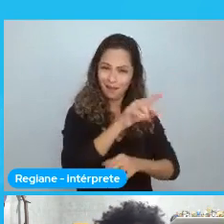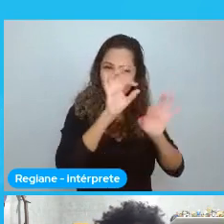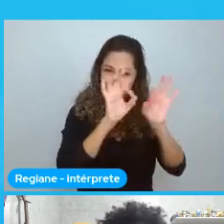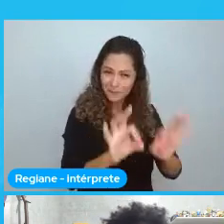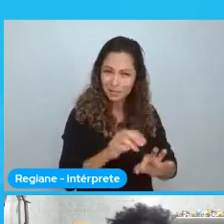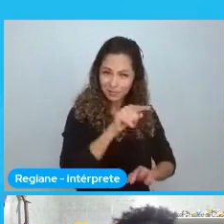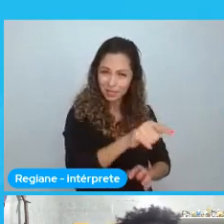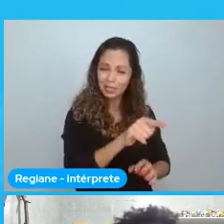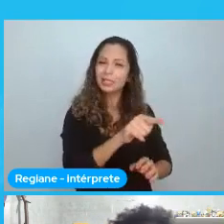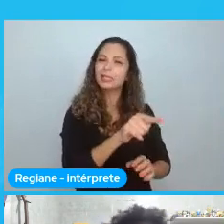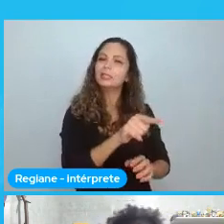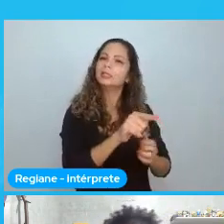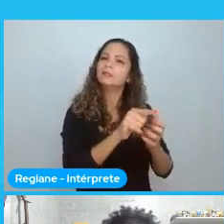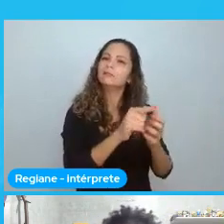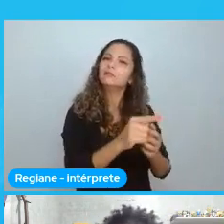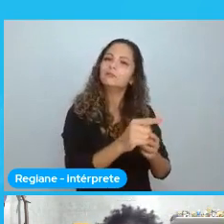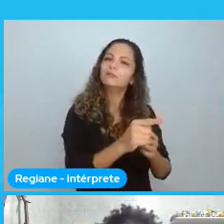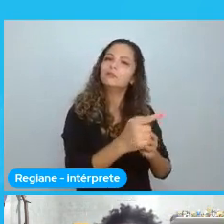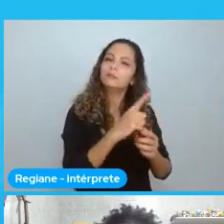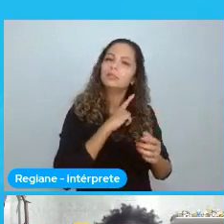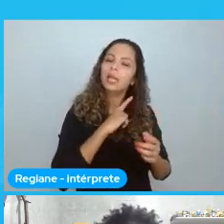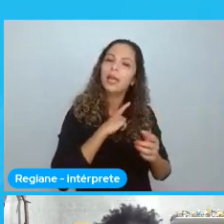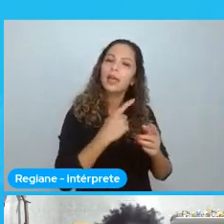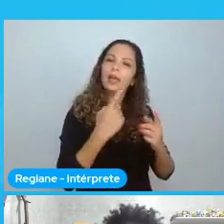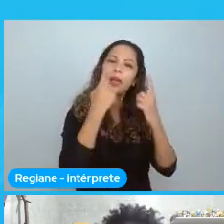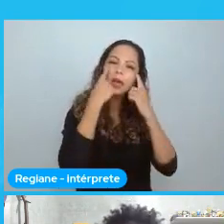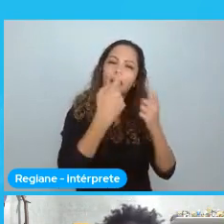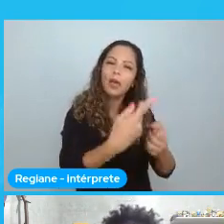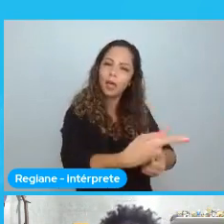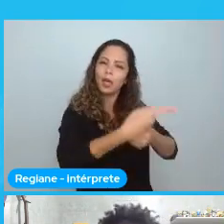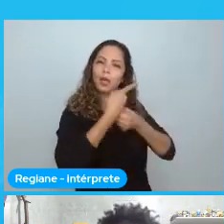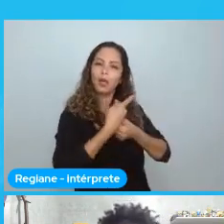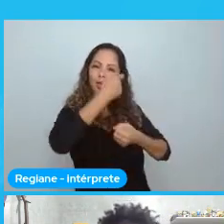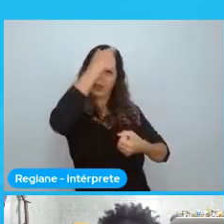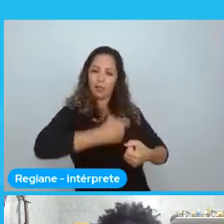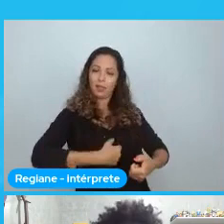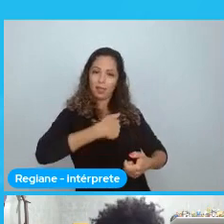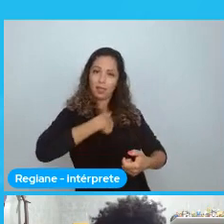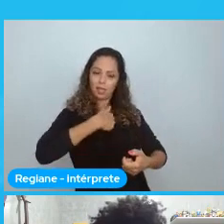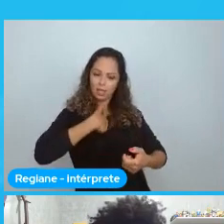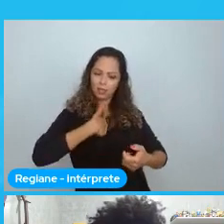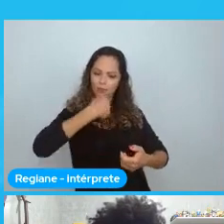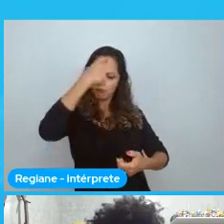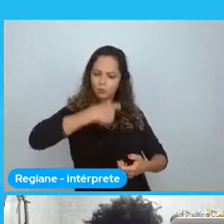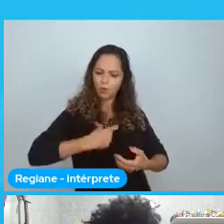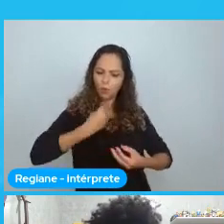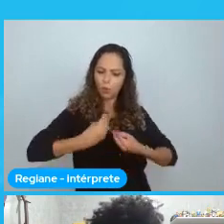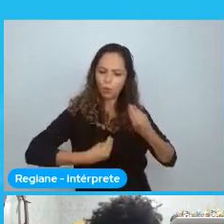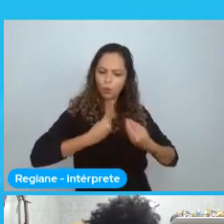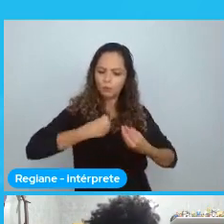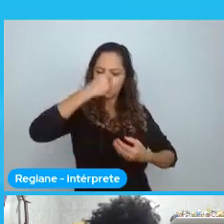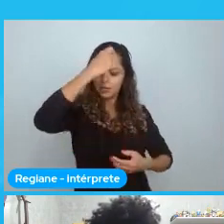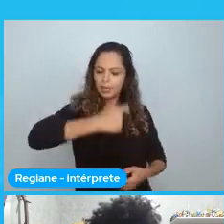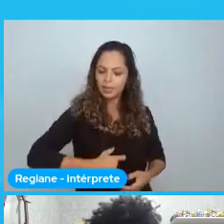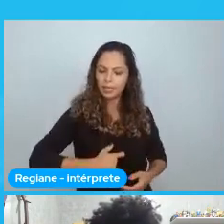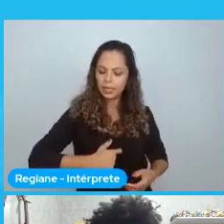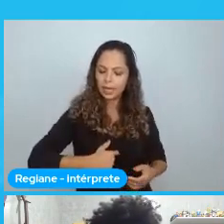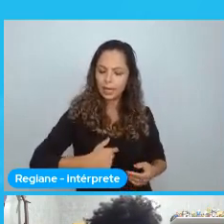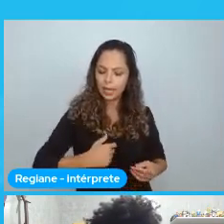você. Pelo que você. Elas estão se preocupando. De querer você. Porque você.